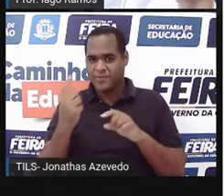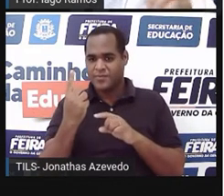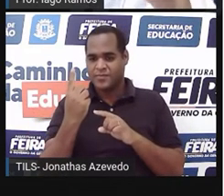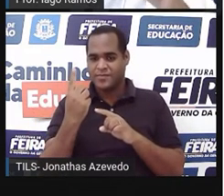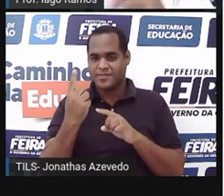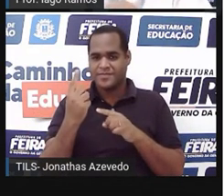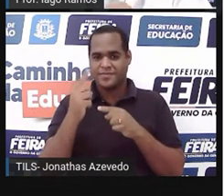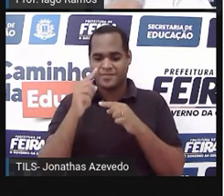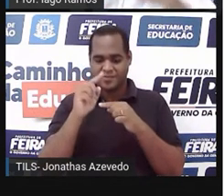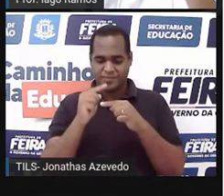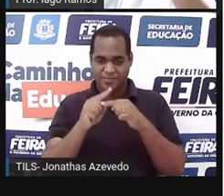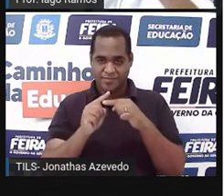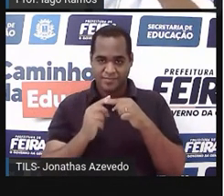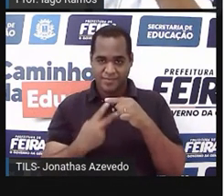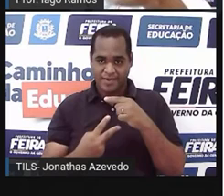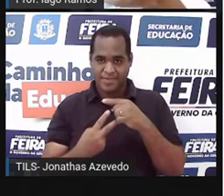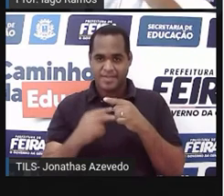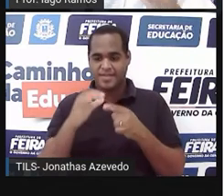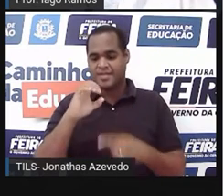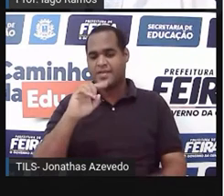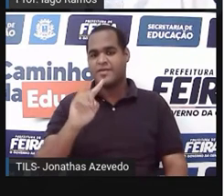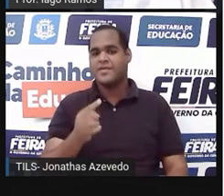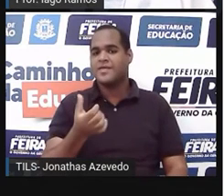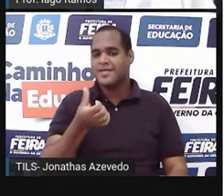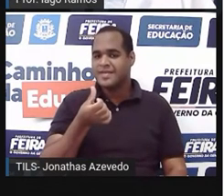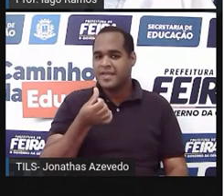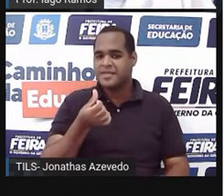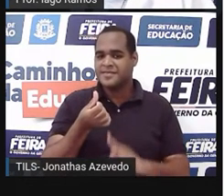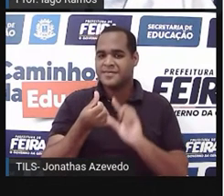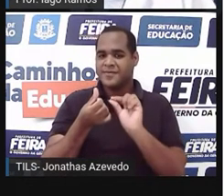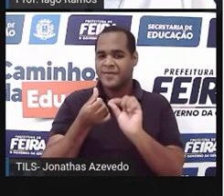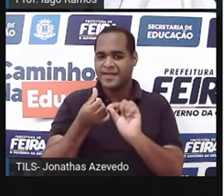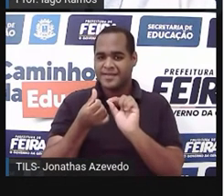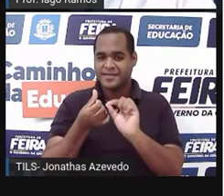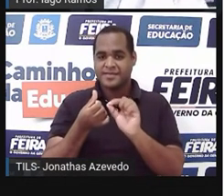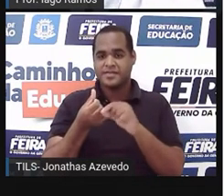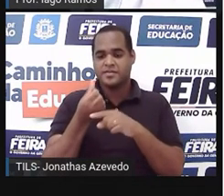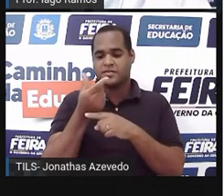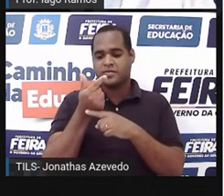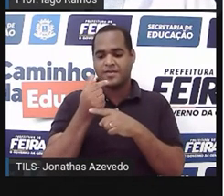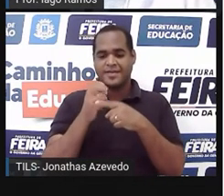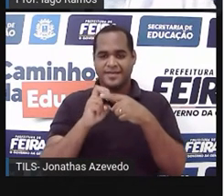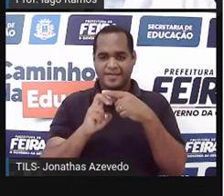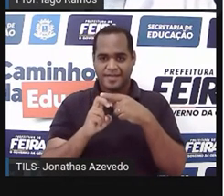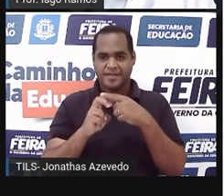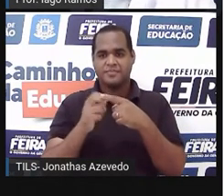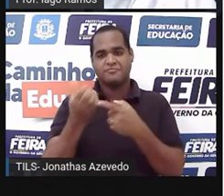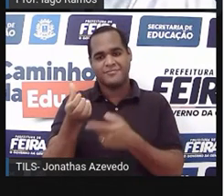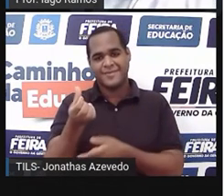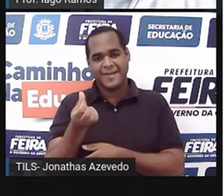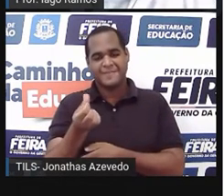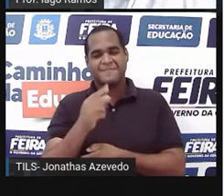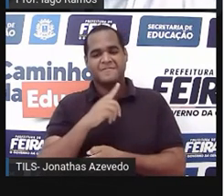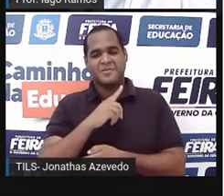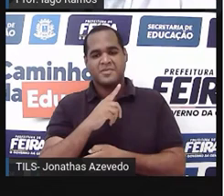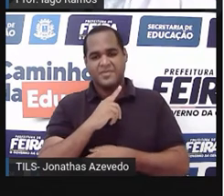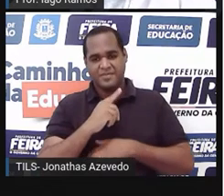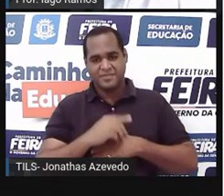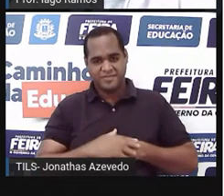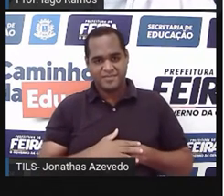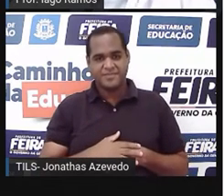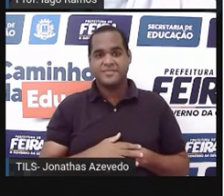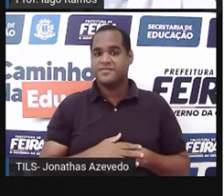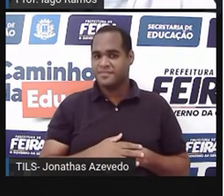aquele 0,6 barra, daqui a pouco eu explico o que é ele é, o 12 quintos e o 6. 1